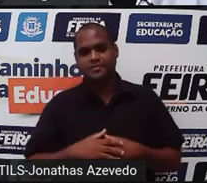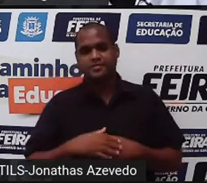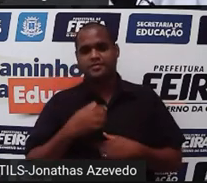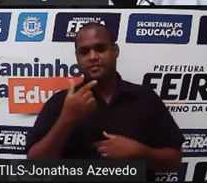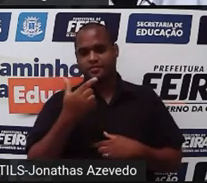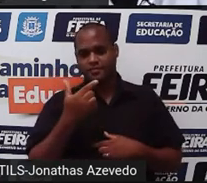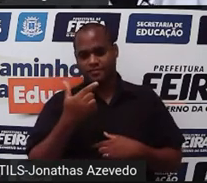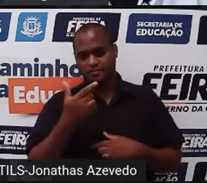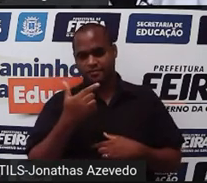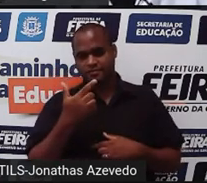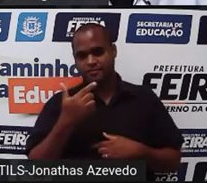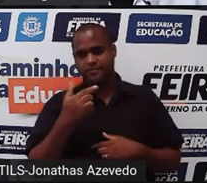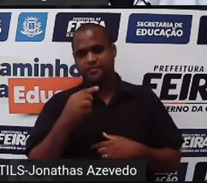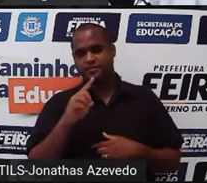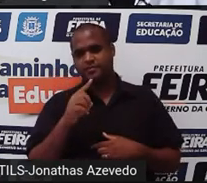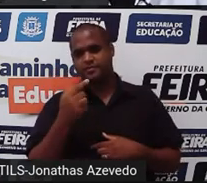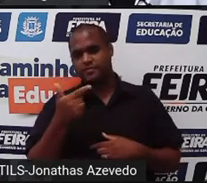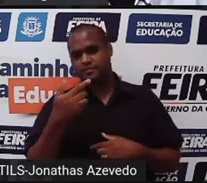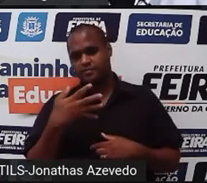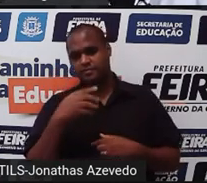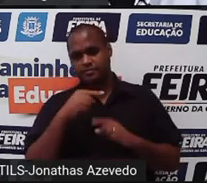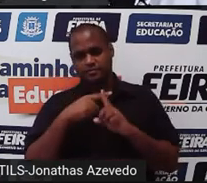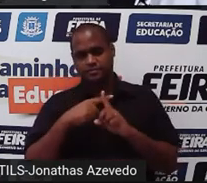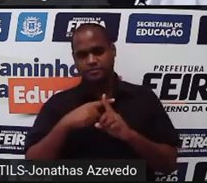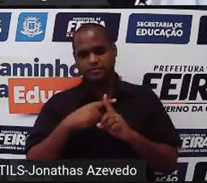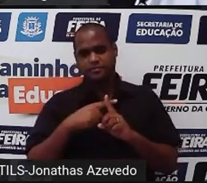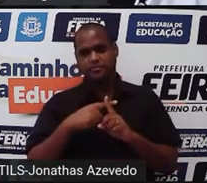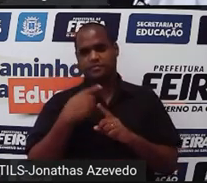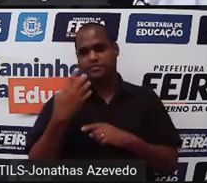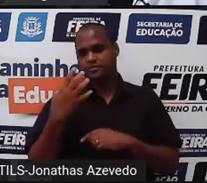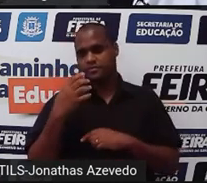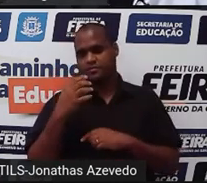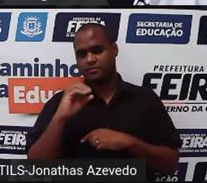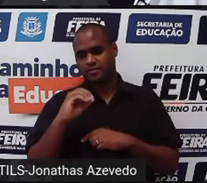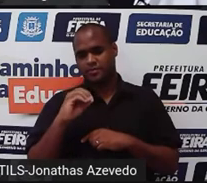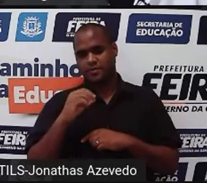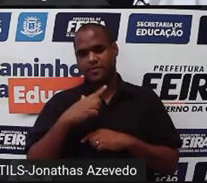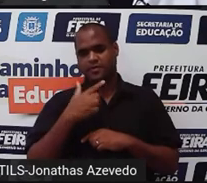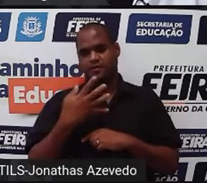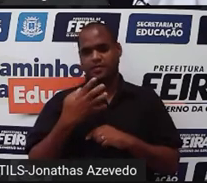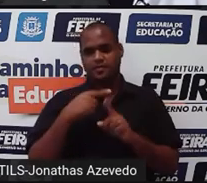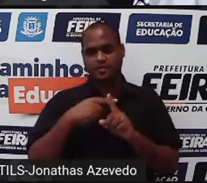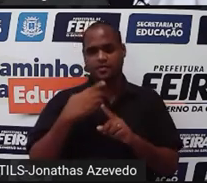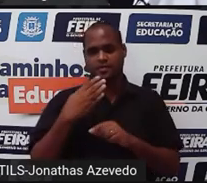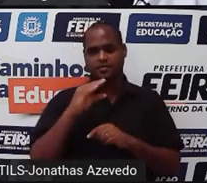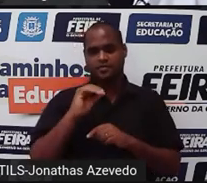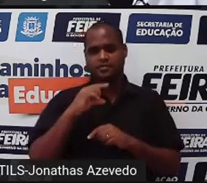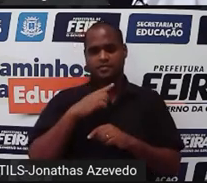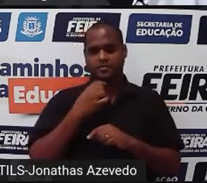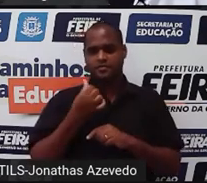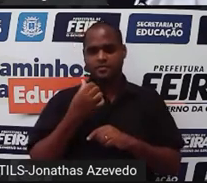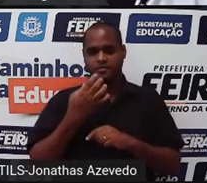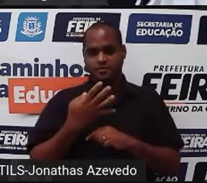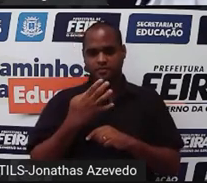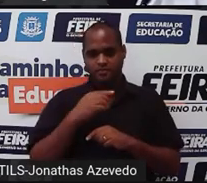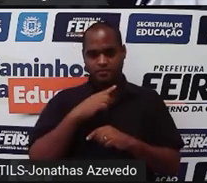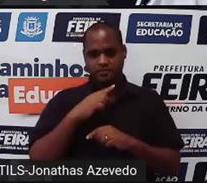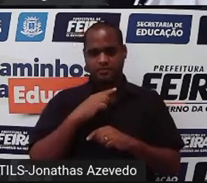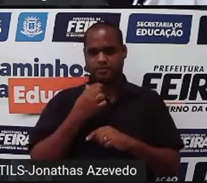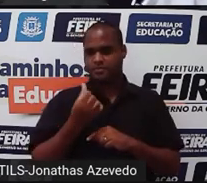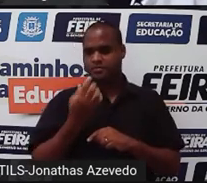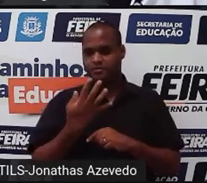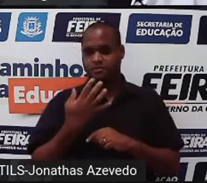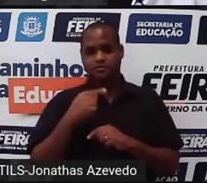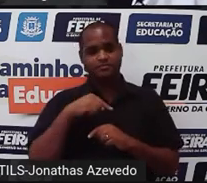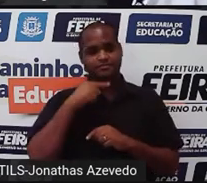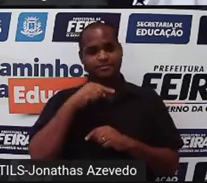4 2 vezes 12 24 8 vezes 40 24 mais 40 64 não deu 68